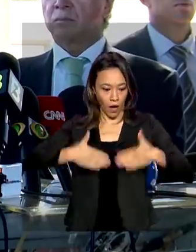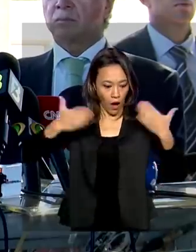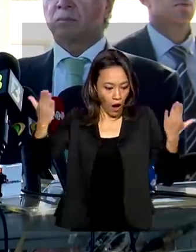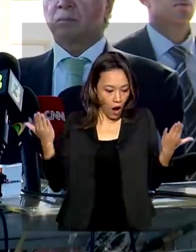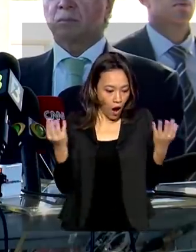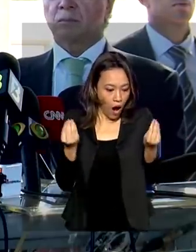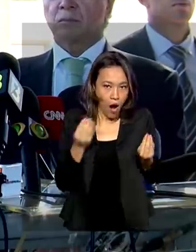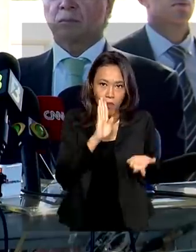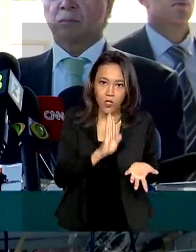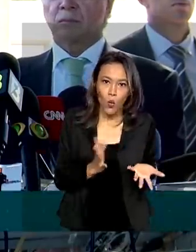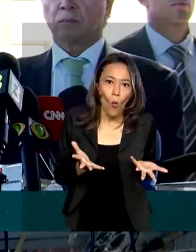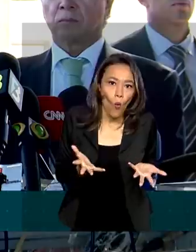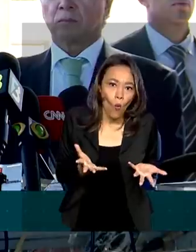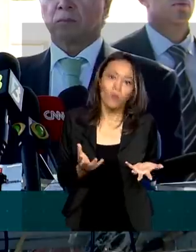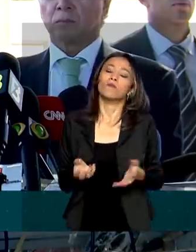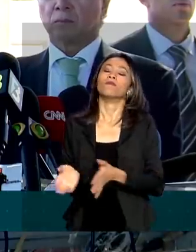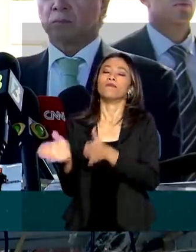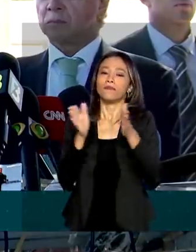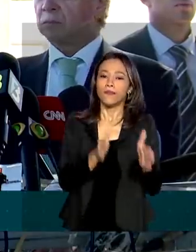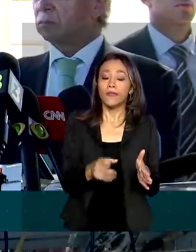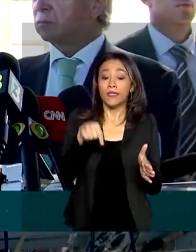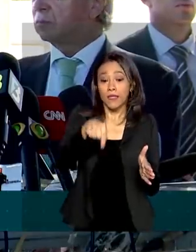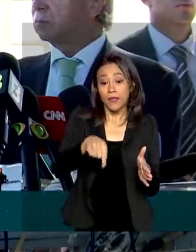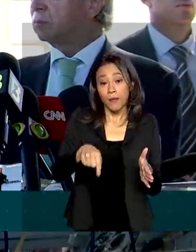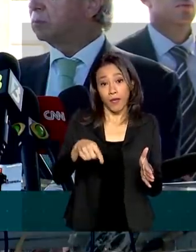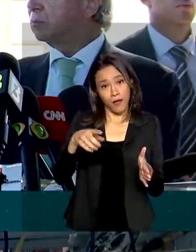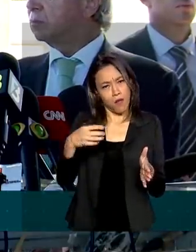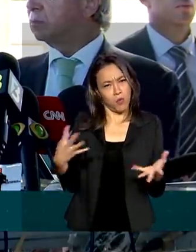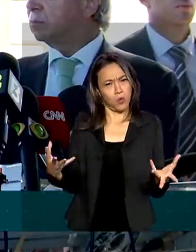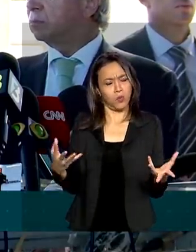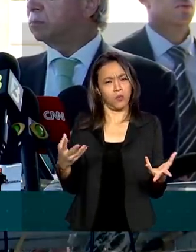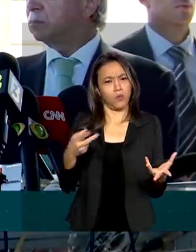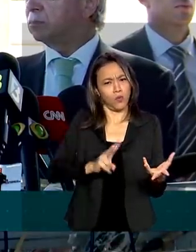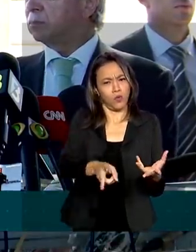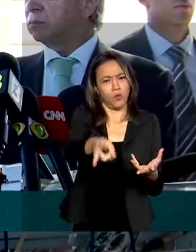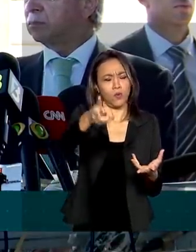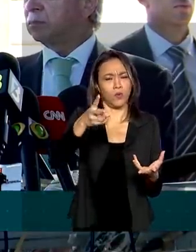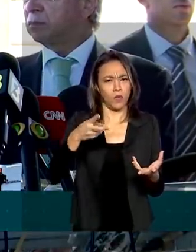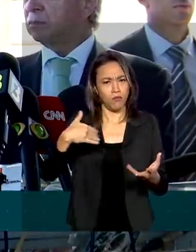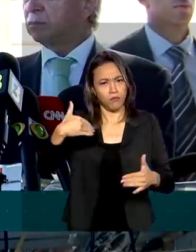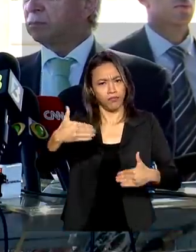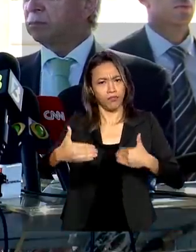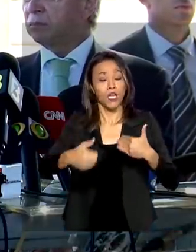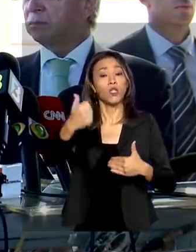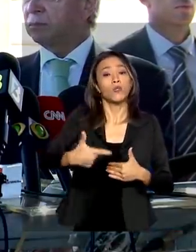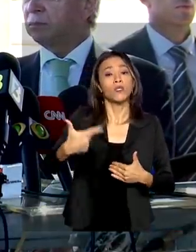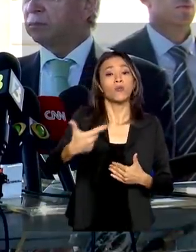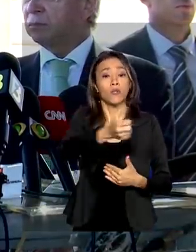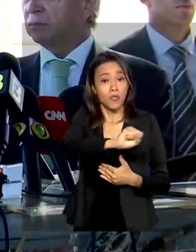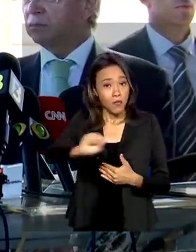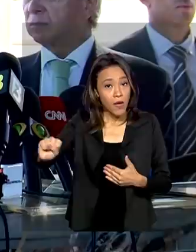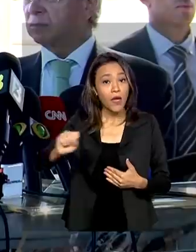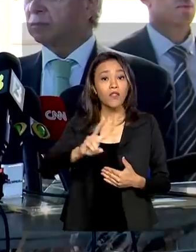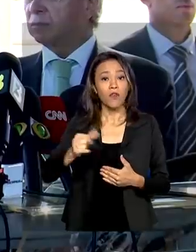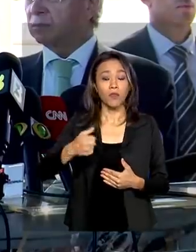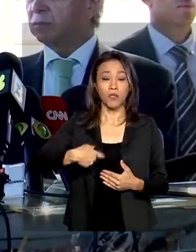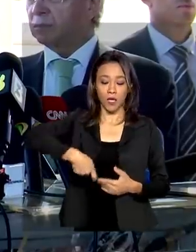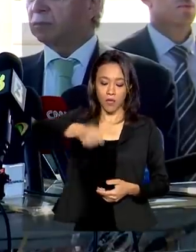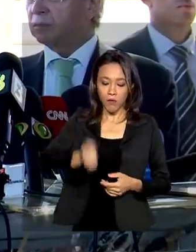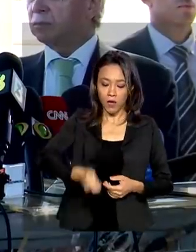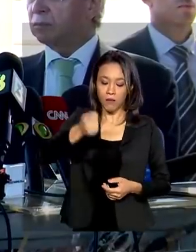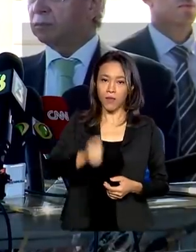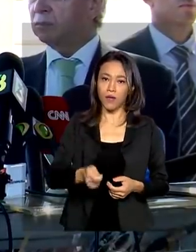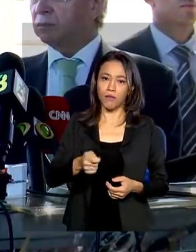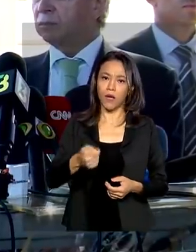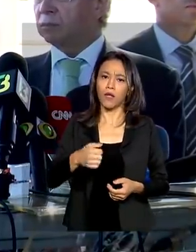programa de concessão, que é muito vigoroso e é muito sofisticado, ele continua andando e no segundo semestre nós vamos ter já leilões para a gente chegar